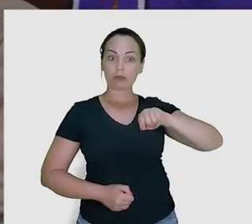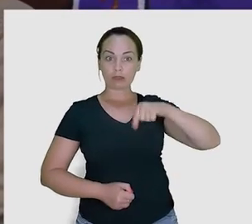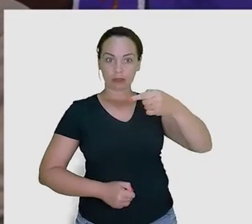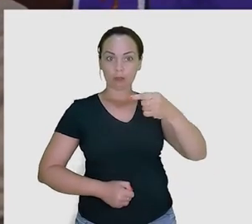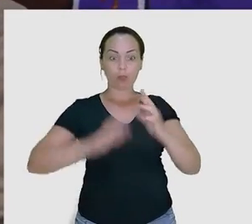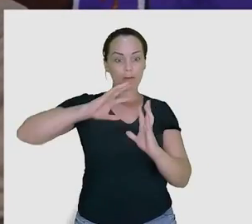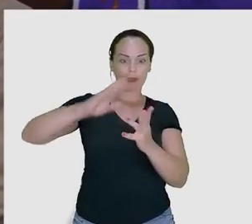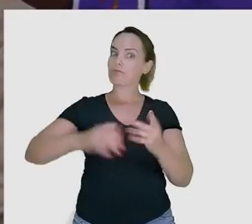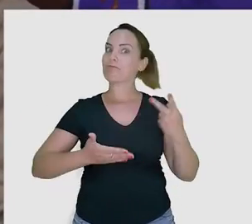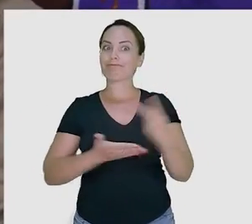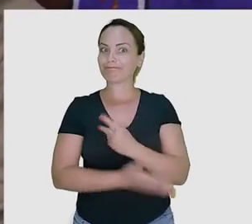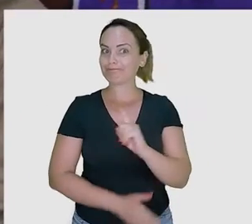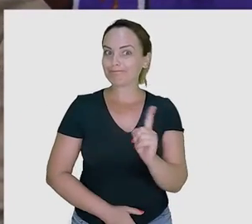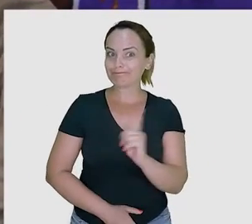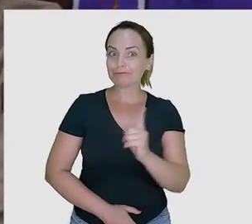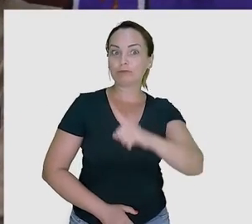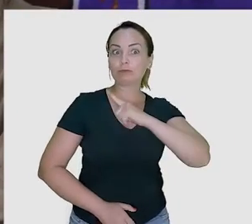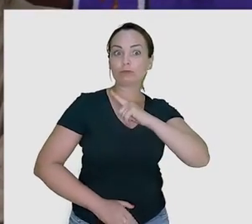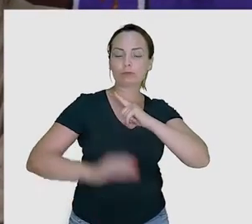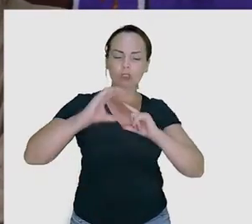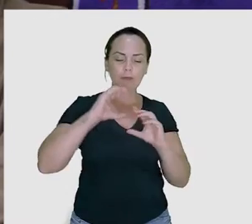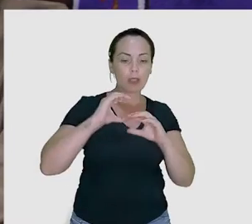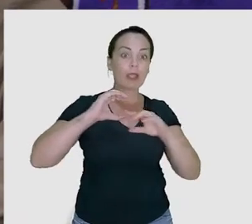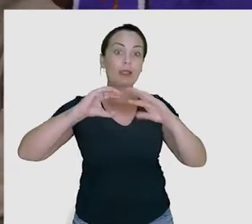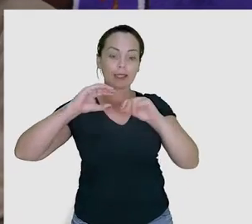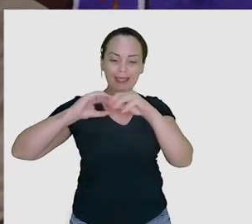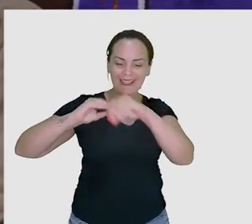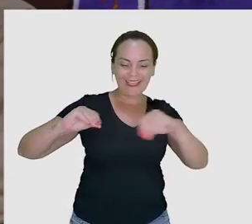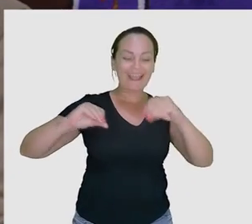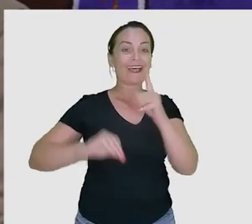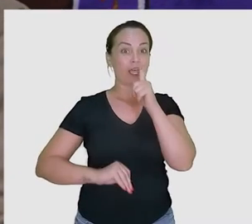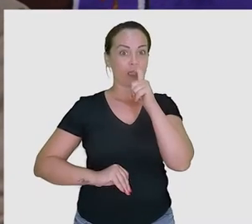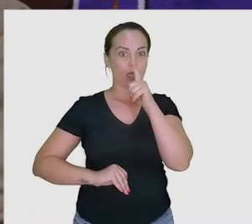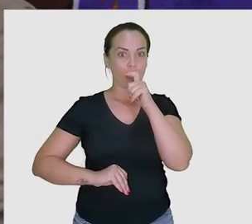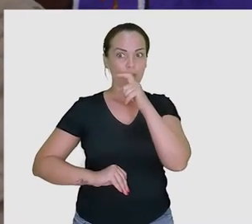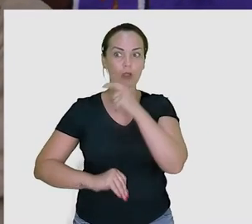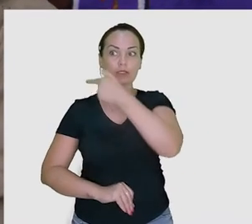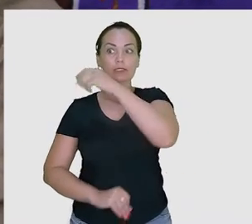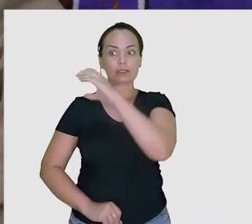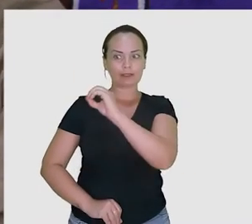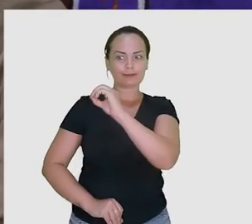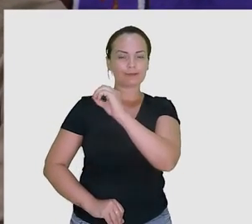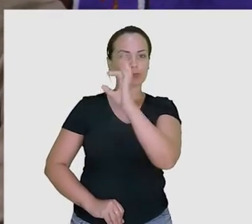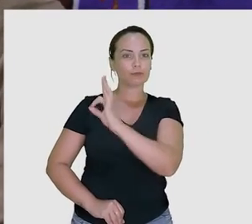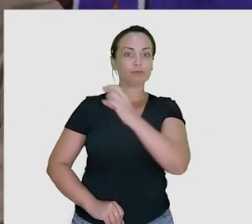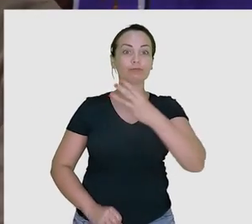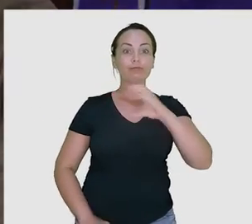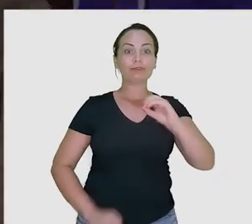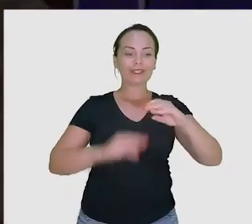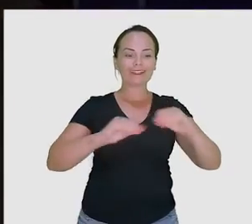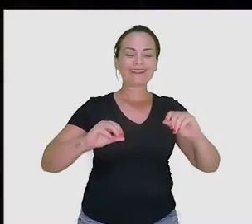Próximo planeta não se erra. Tem na superfície 70% de água e 30% de terra.